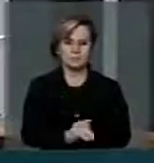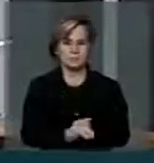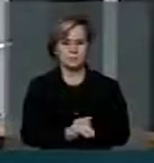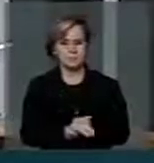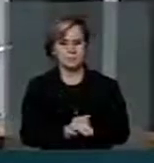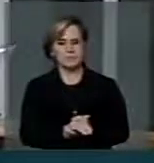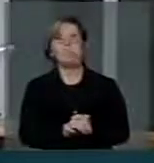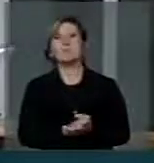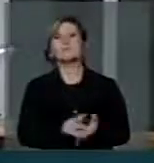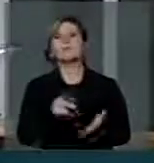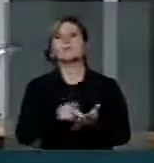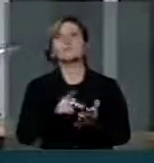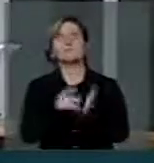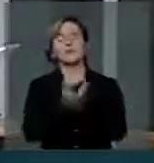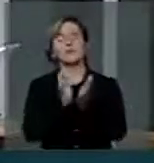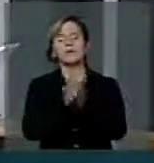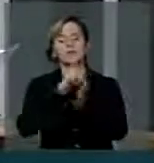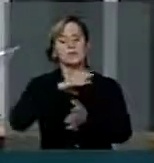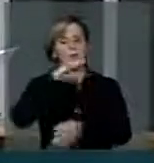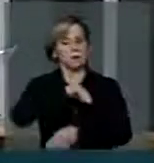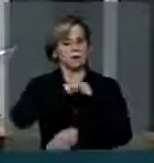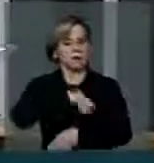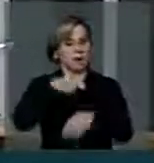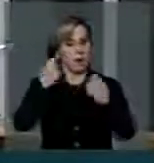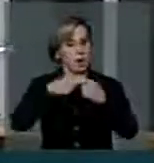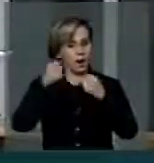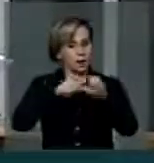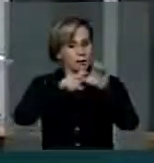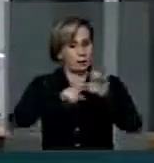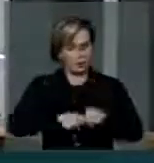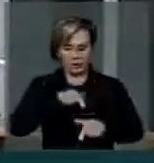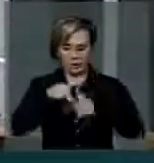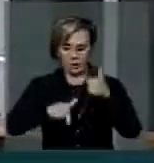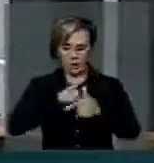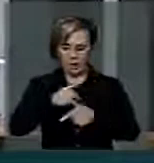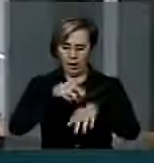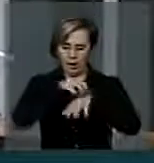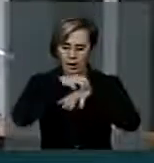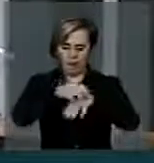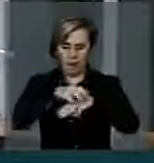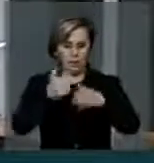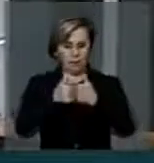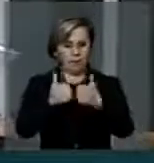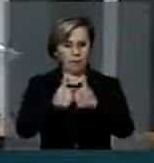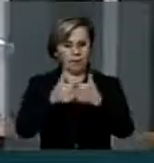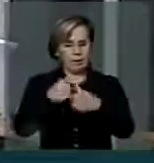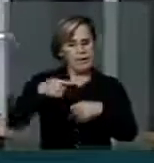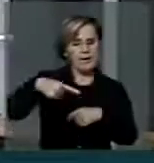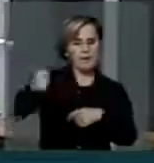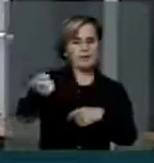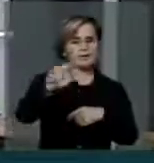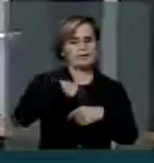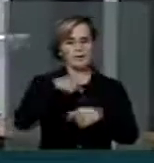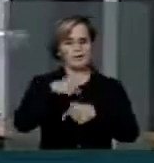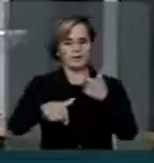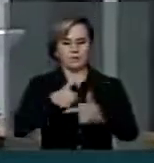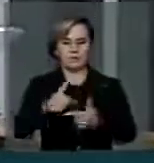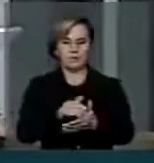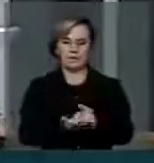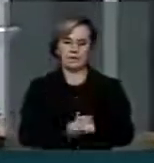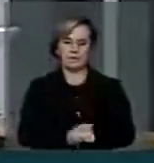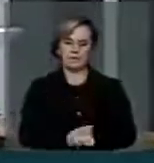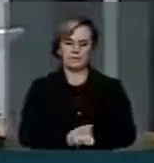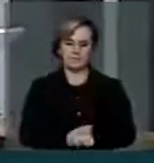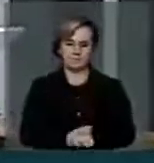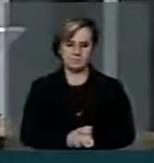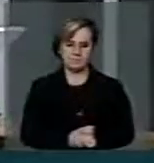são os assalariados, os que dependem do transporte coletivo para ir e voltar para o seu local de trabalho.